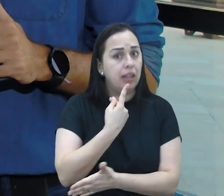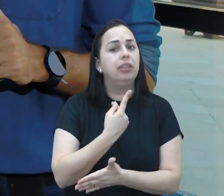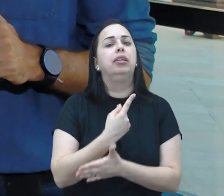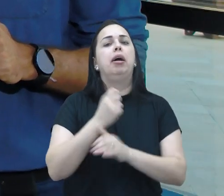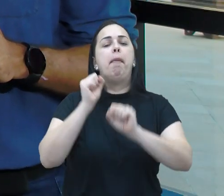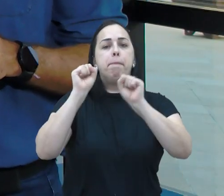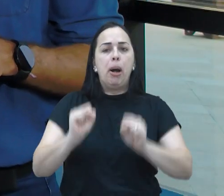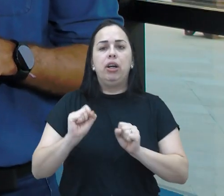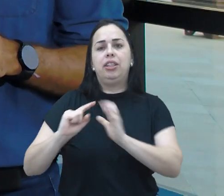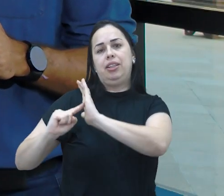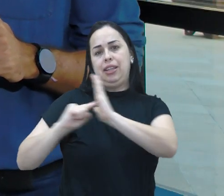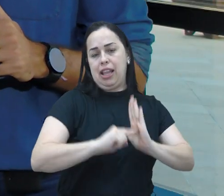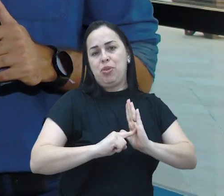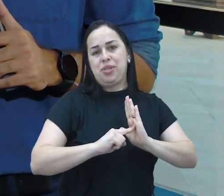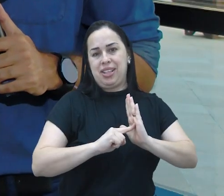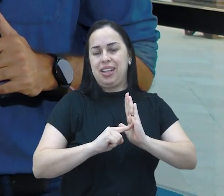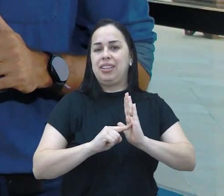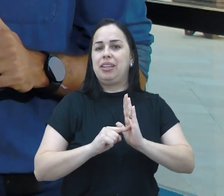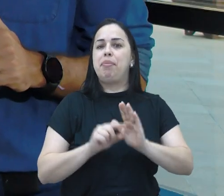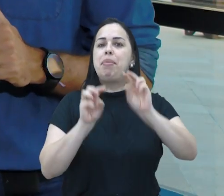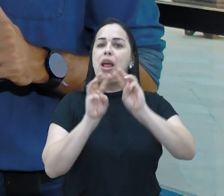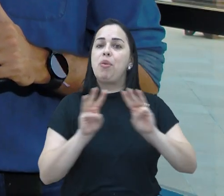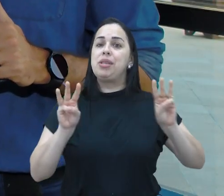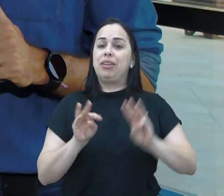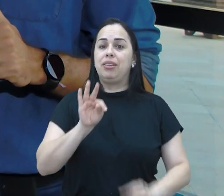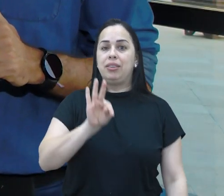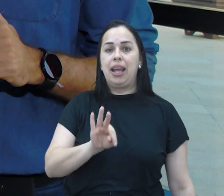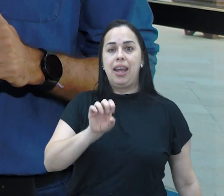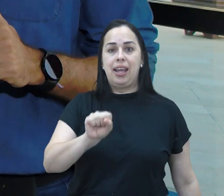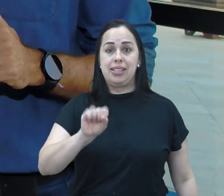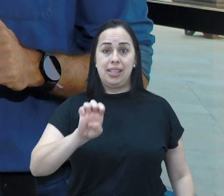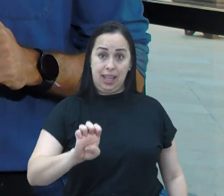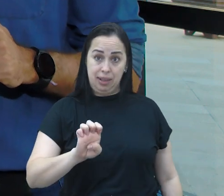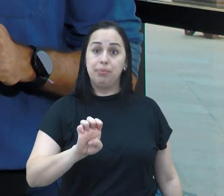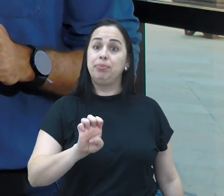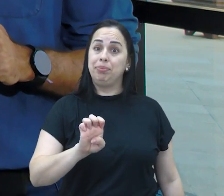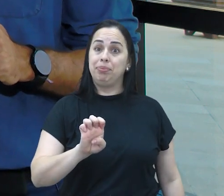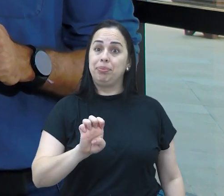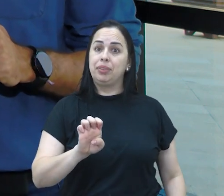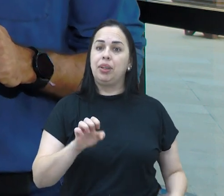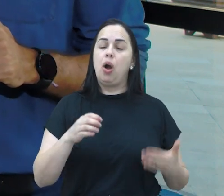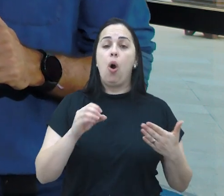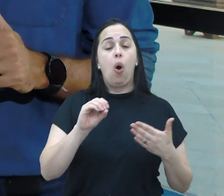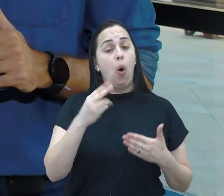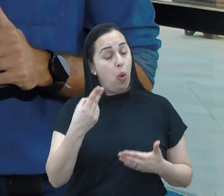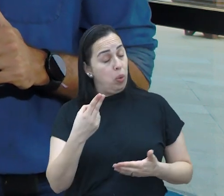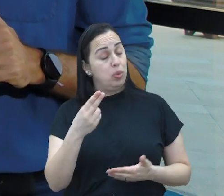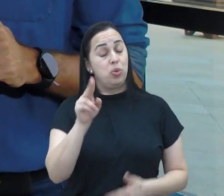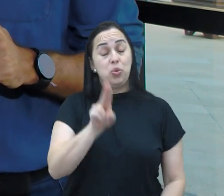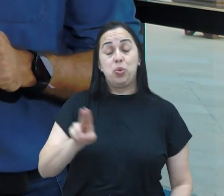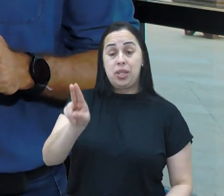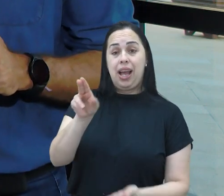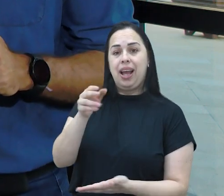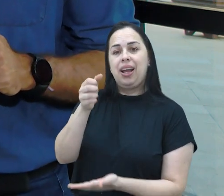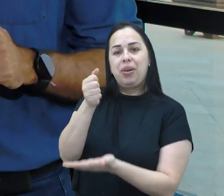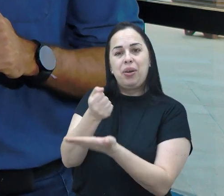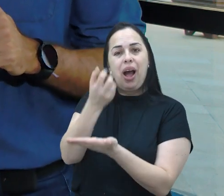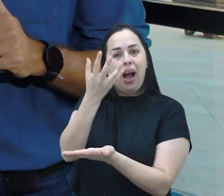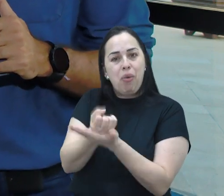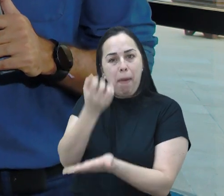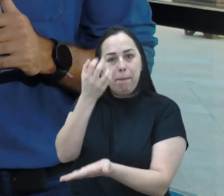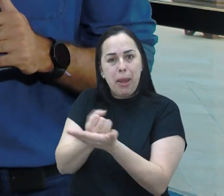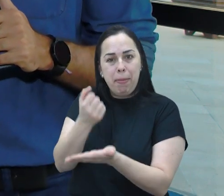encontre irregularidades em alguma propaganda, é possível fazer denúncias pelo site do Tribunal Superior Eleitoral,